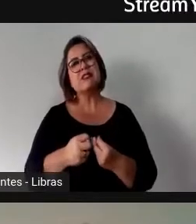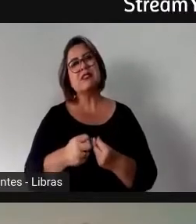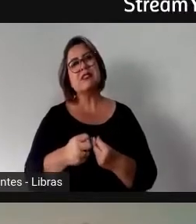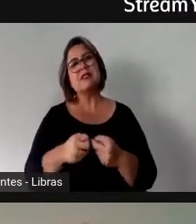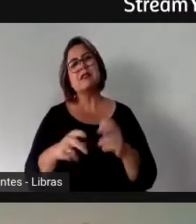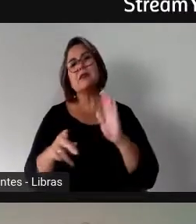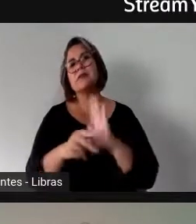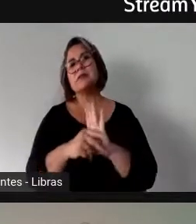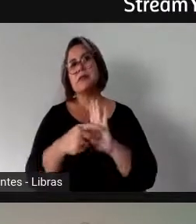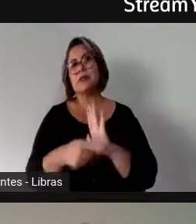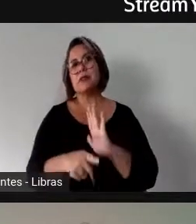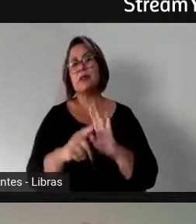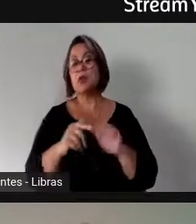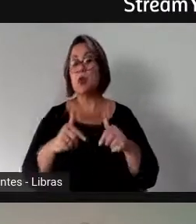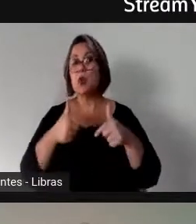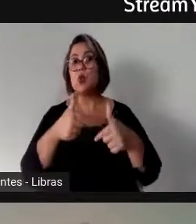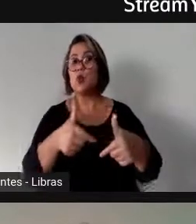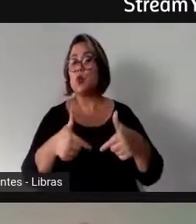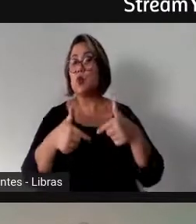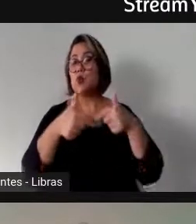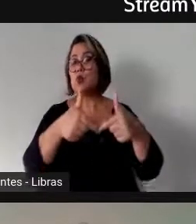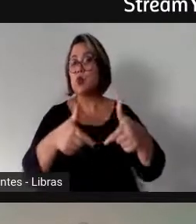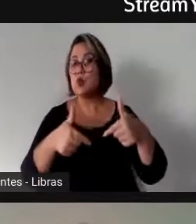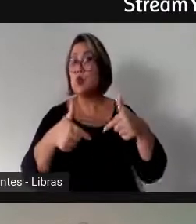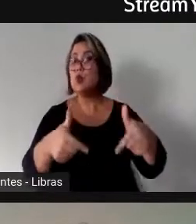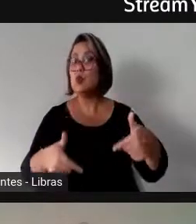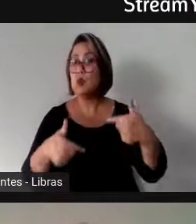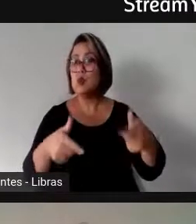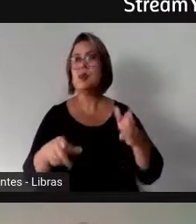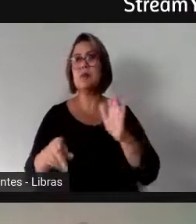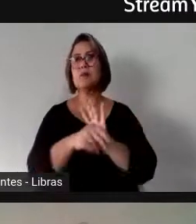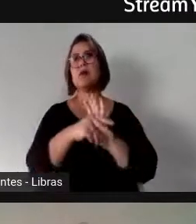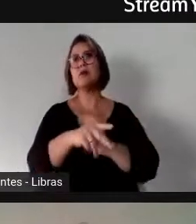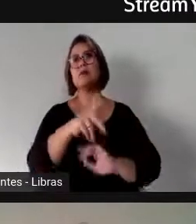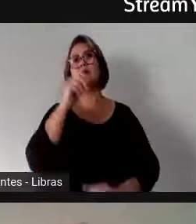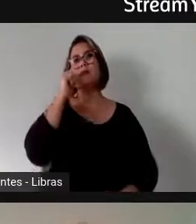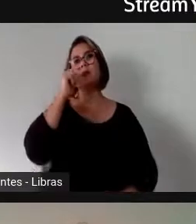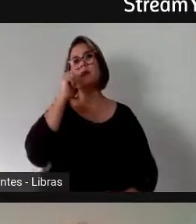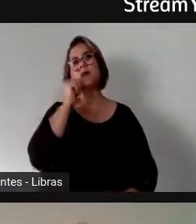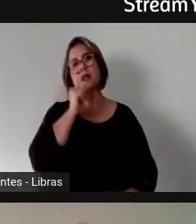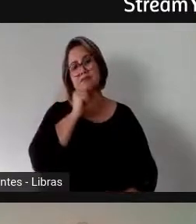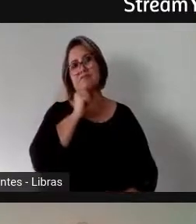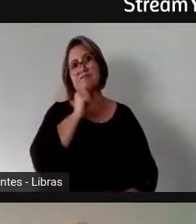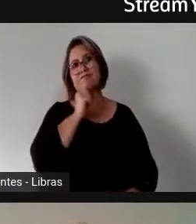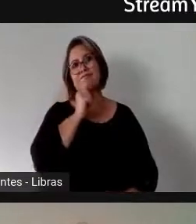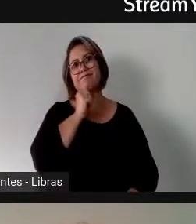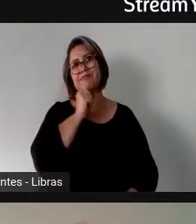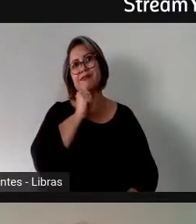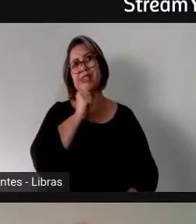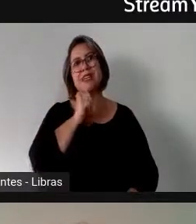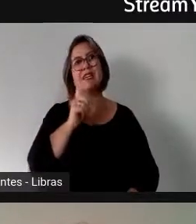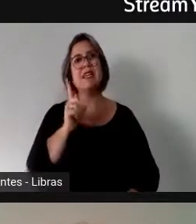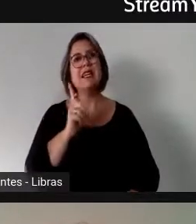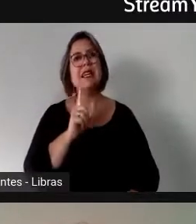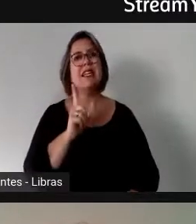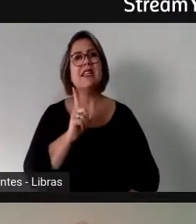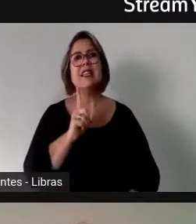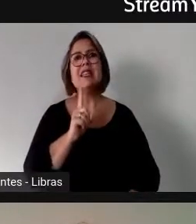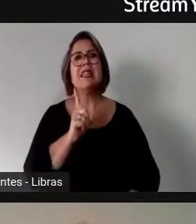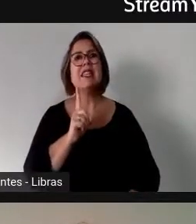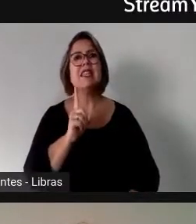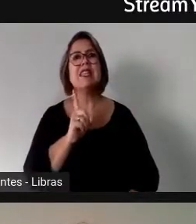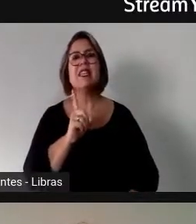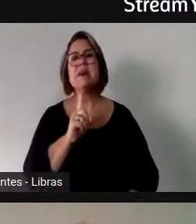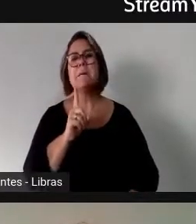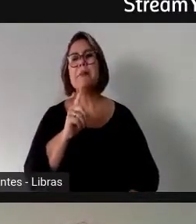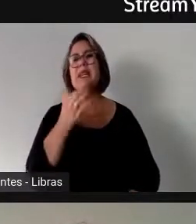da luta e da resistência das mulheres. Quero destacar que não se trata de uma concessão de uma benesse.